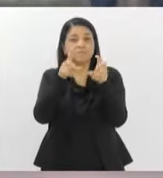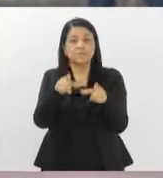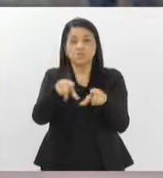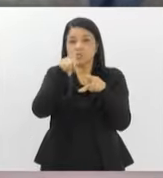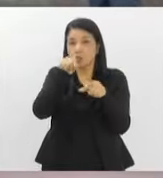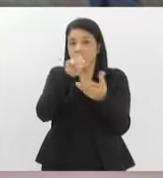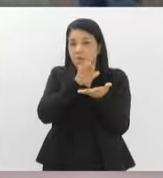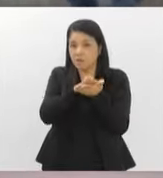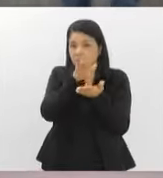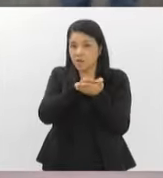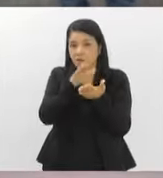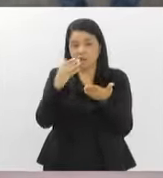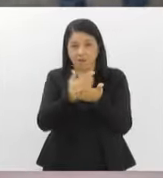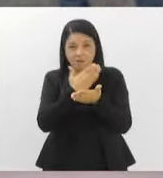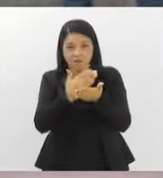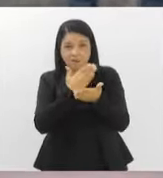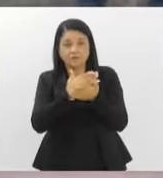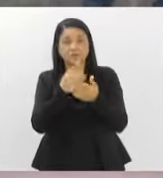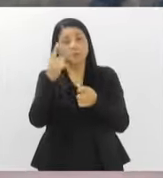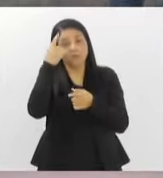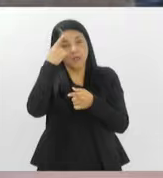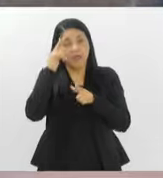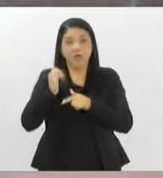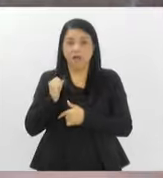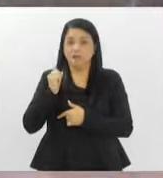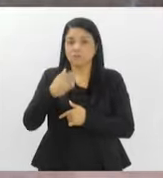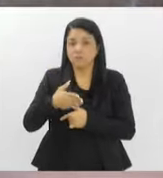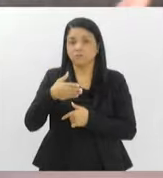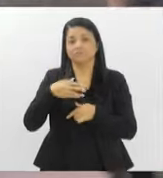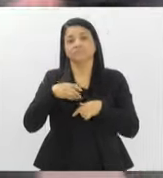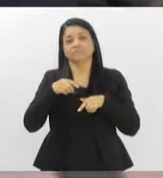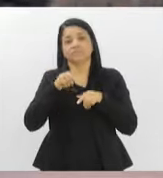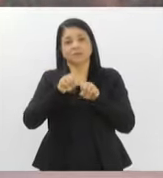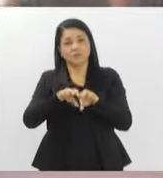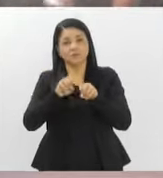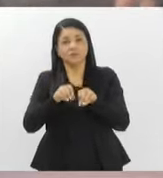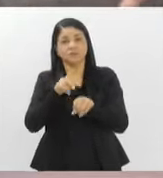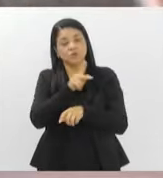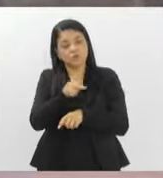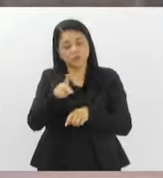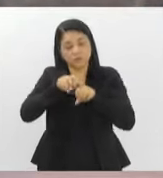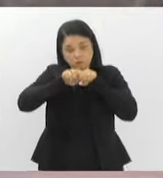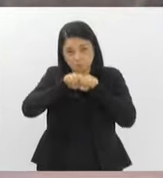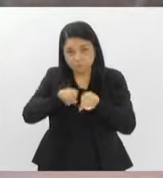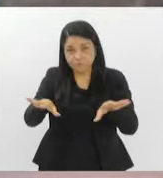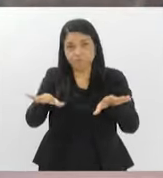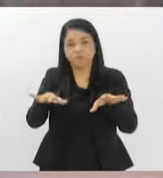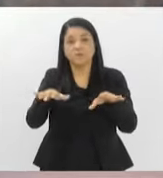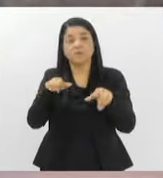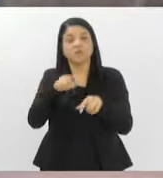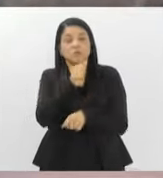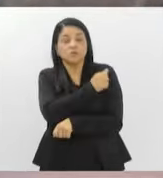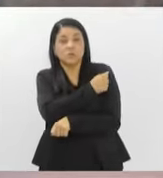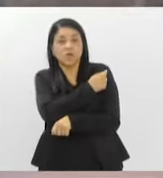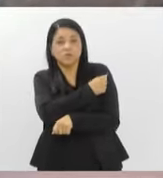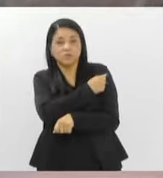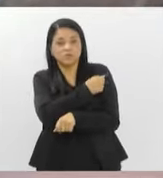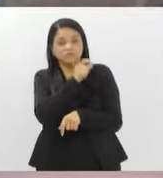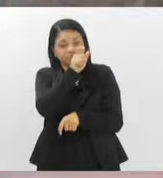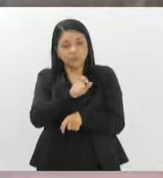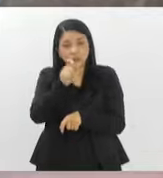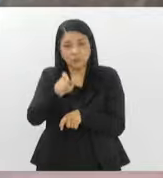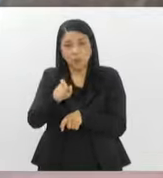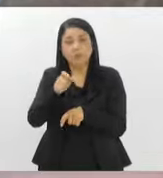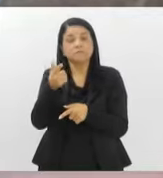a gente também desenvolve uma ação educativa pensando que esses professores vão ser multiplicadores e esses estudantes são as pessoas que a gente também